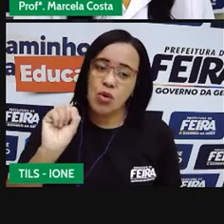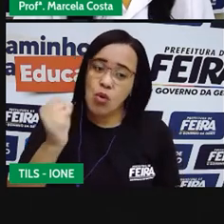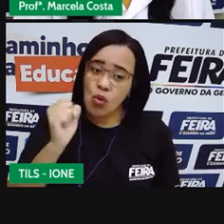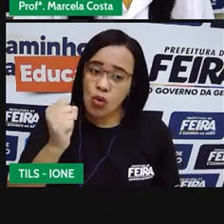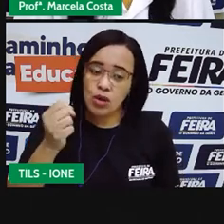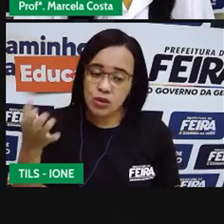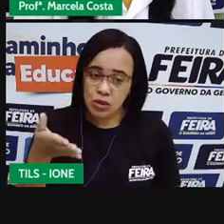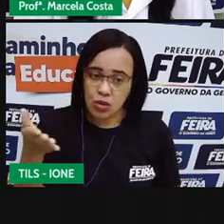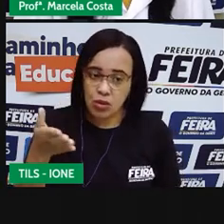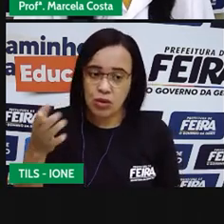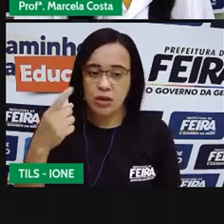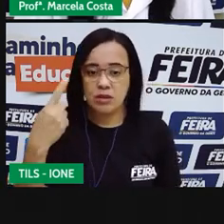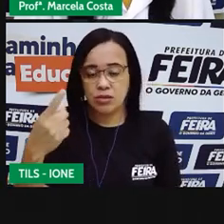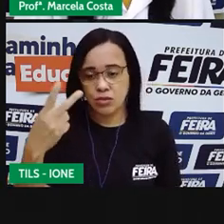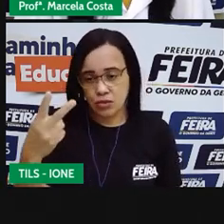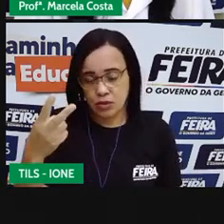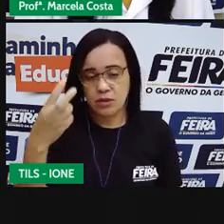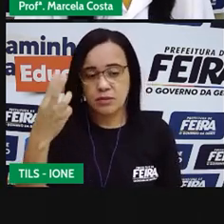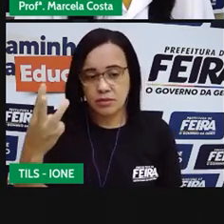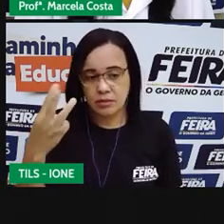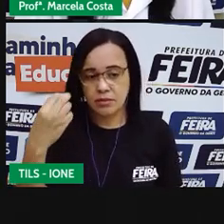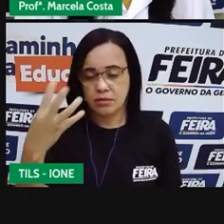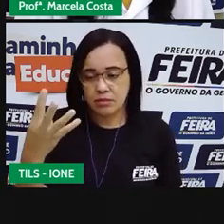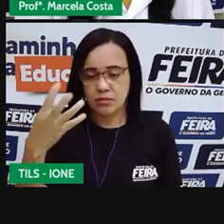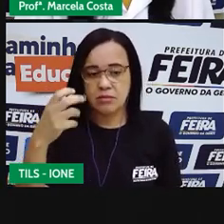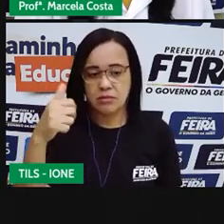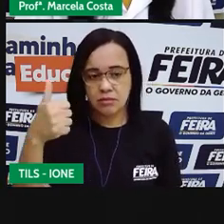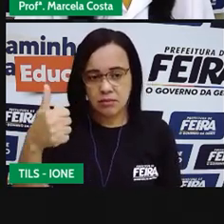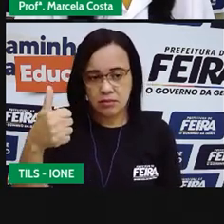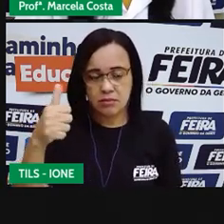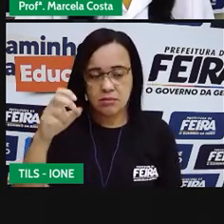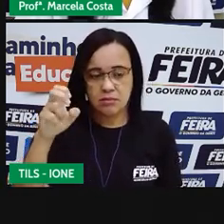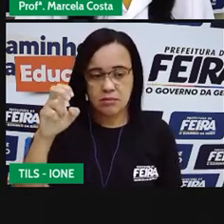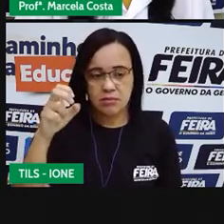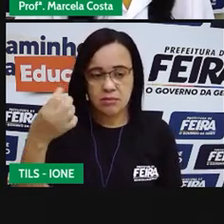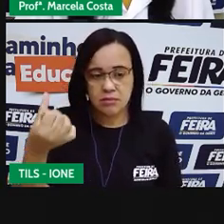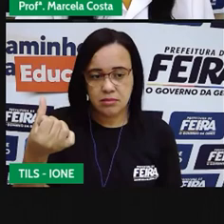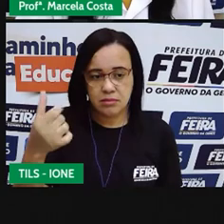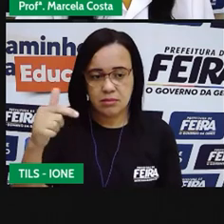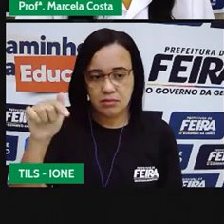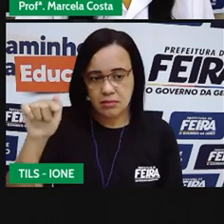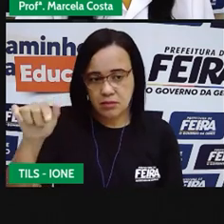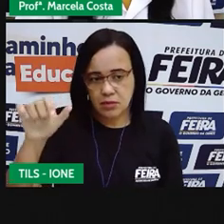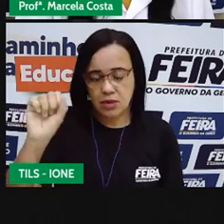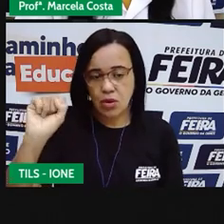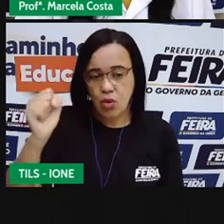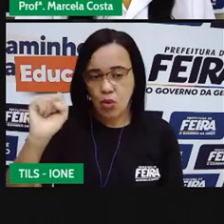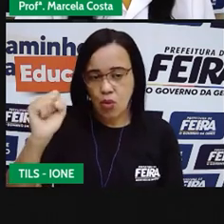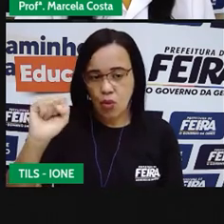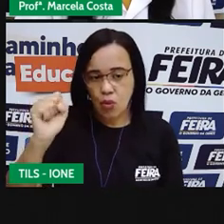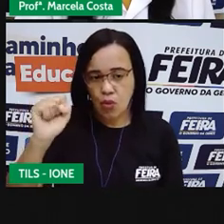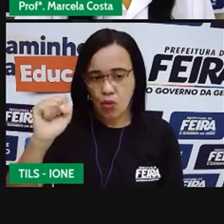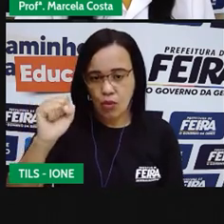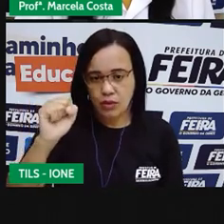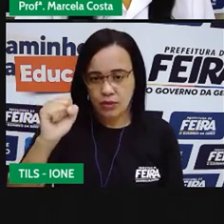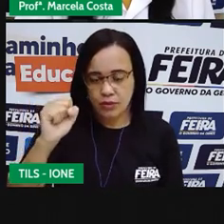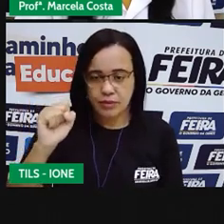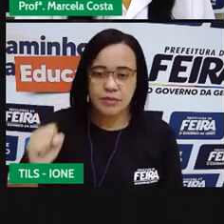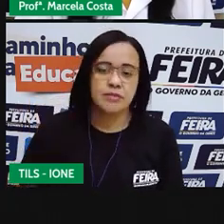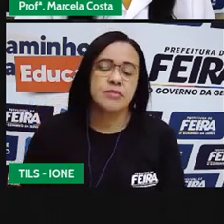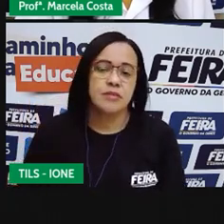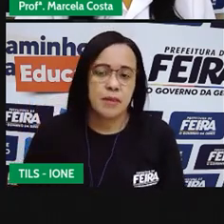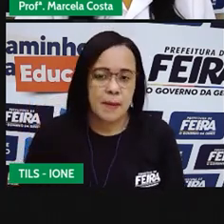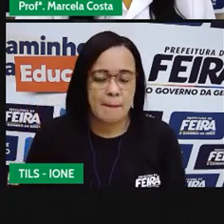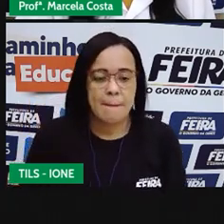1 2 3 4 5 6 7 8